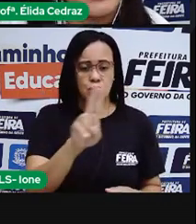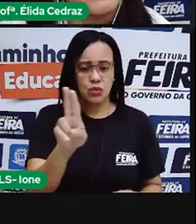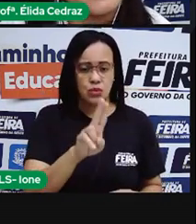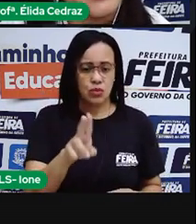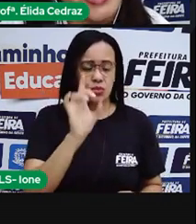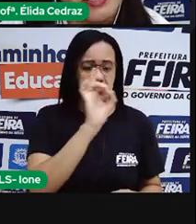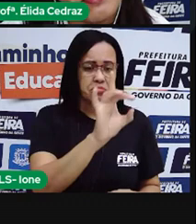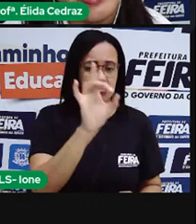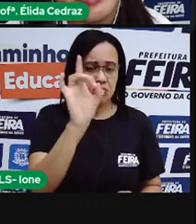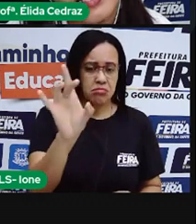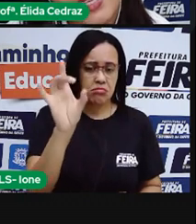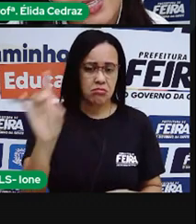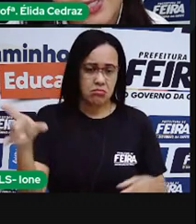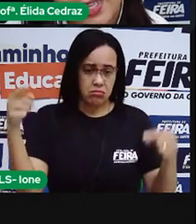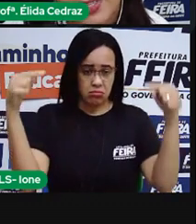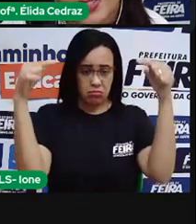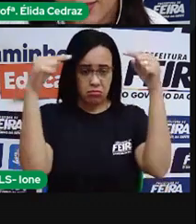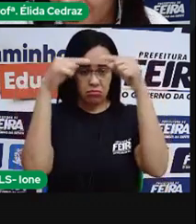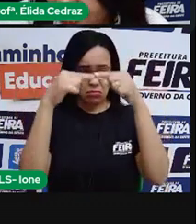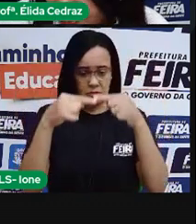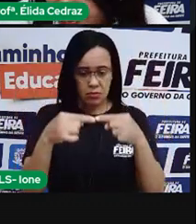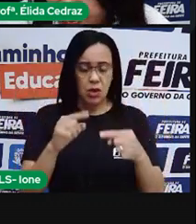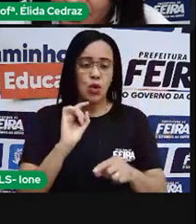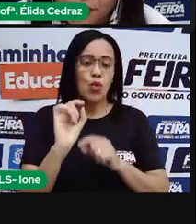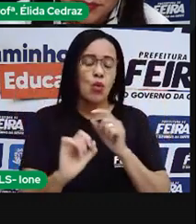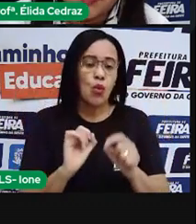e Sigma Antax.